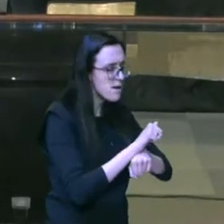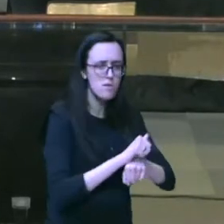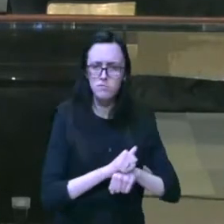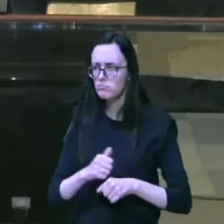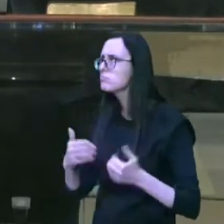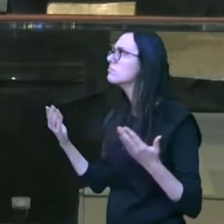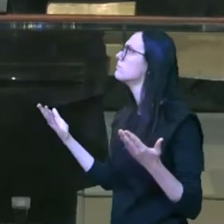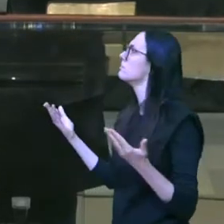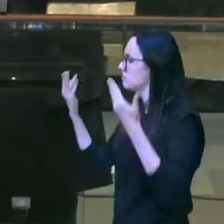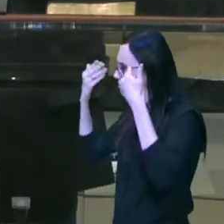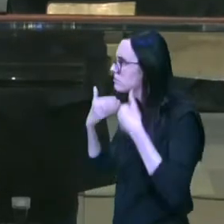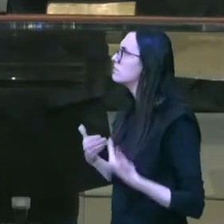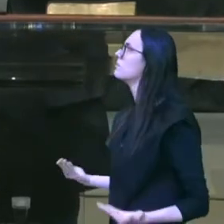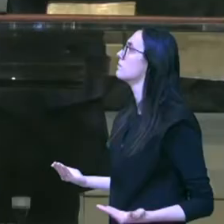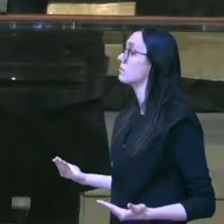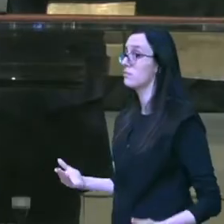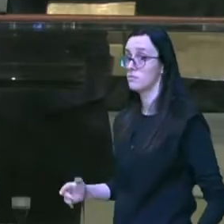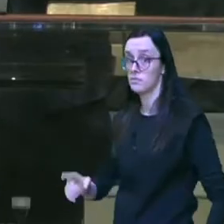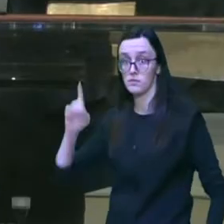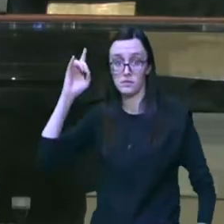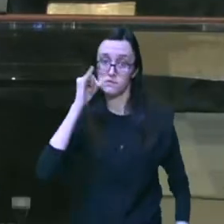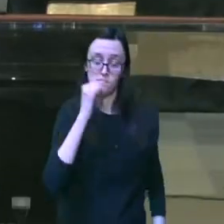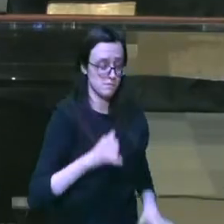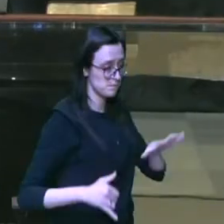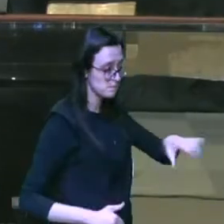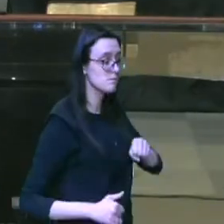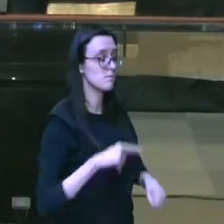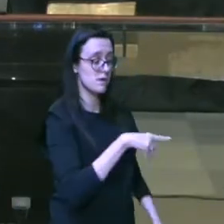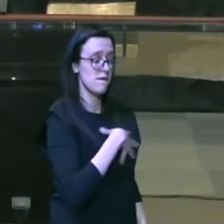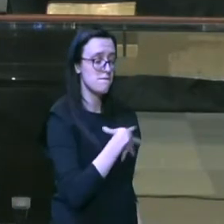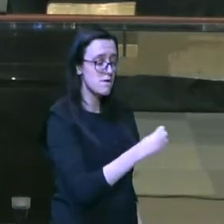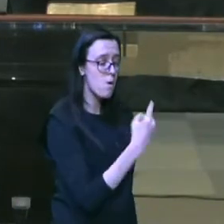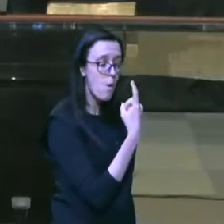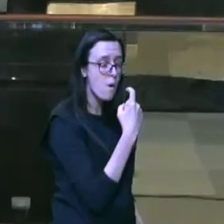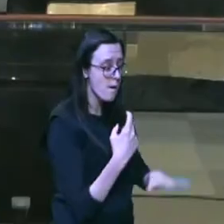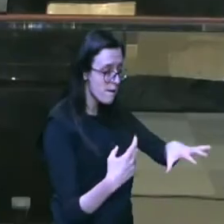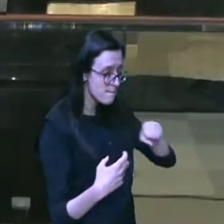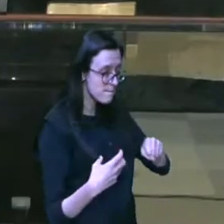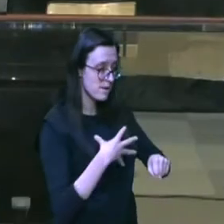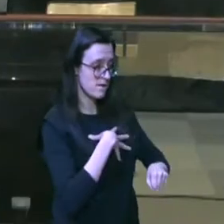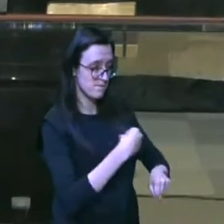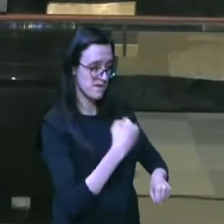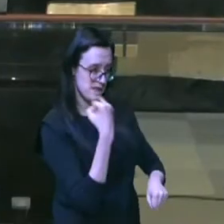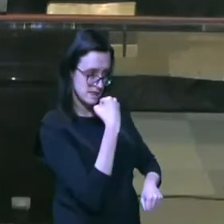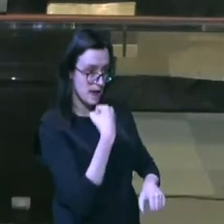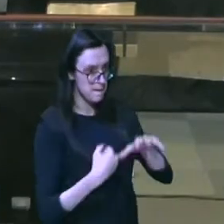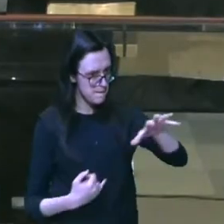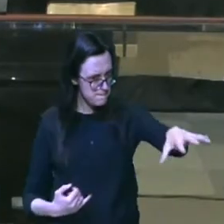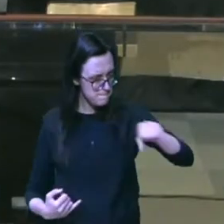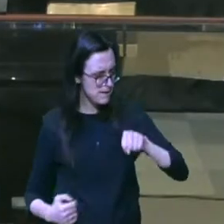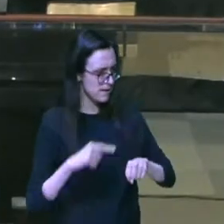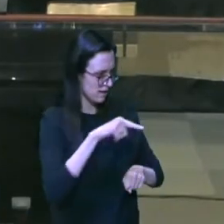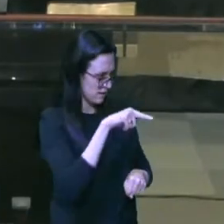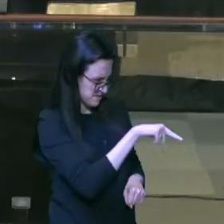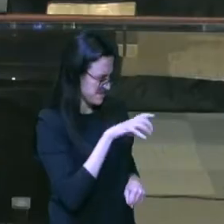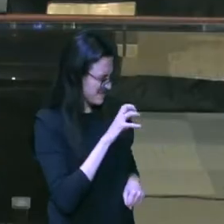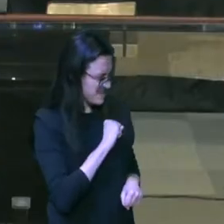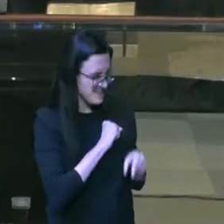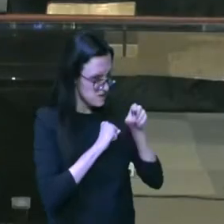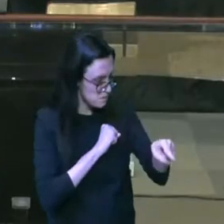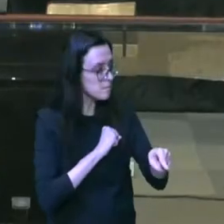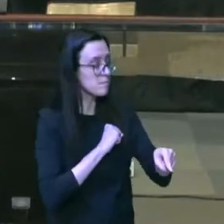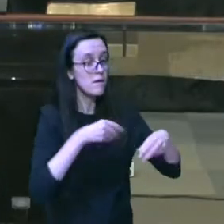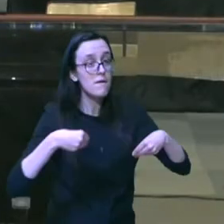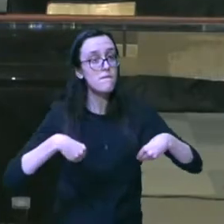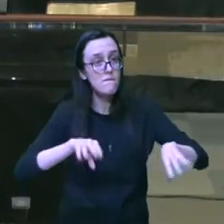eis-me aqui e então disse Deus tome o seu filho o seu único filho Isaac a quem você ama e vá